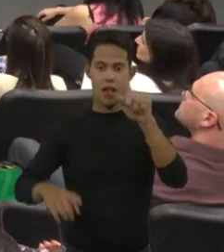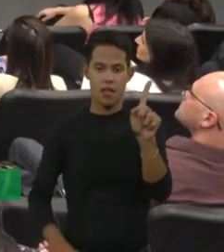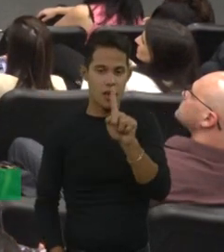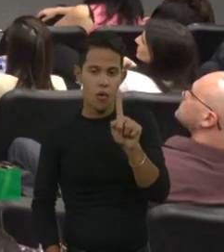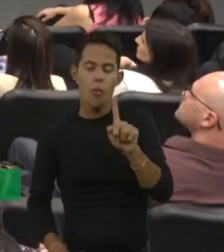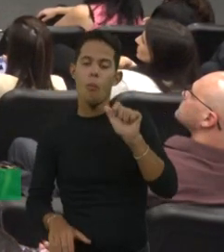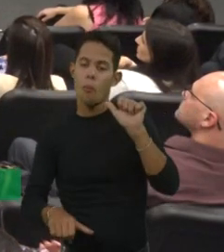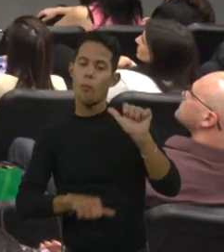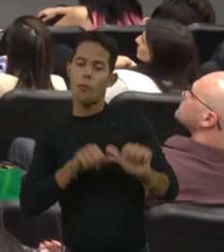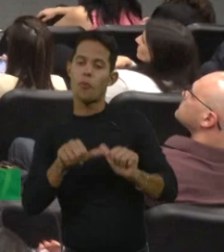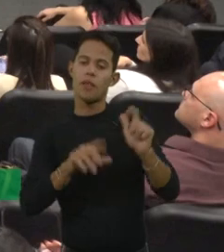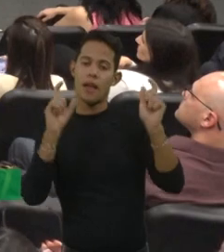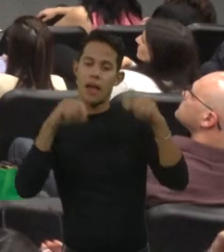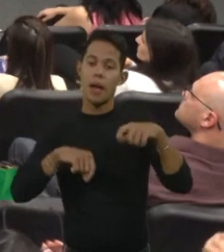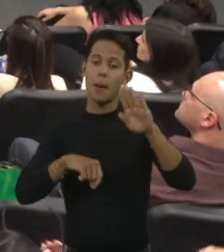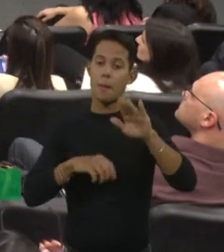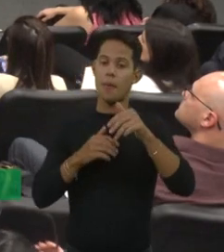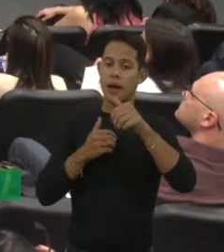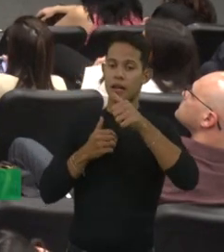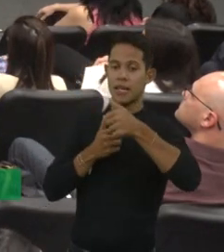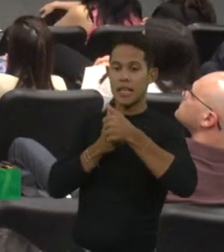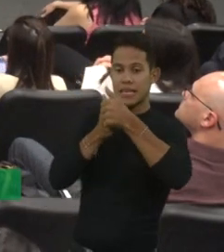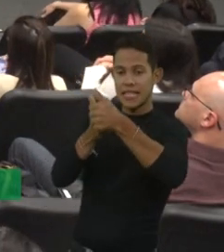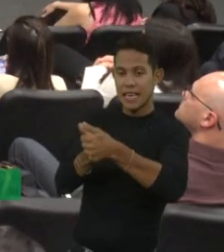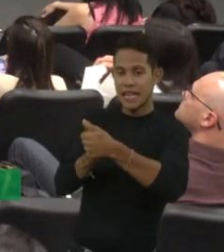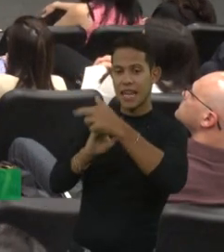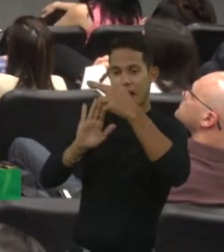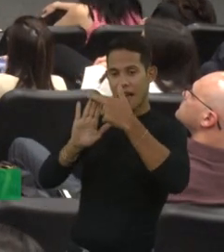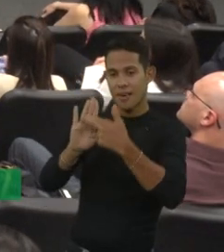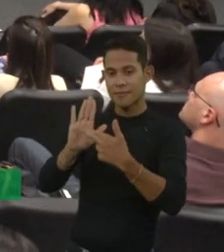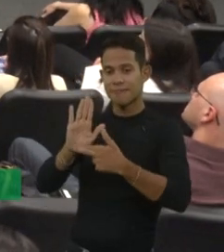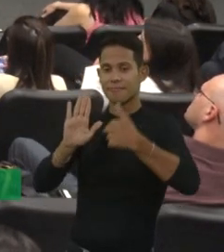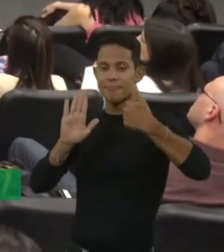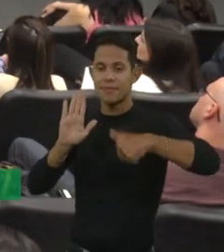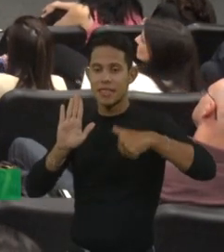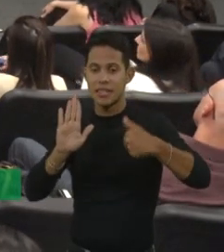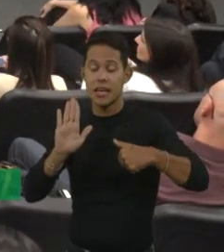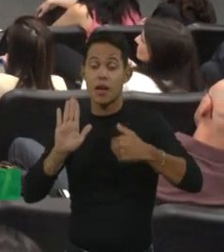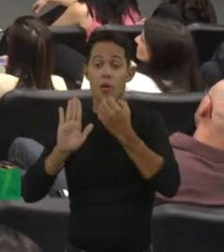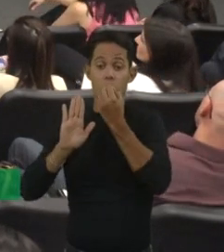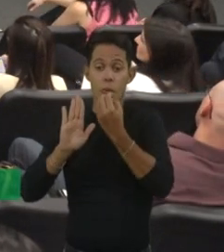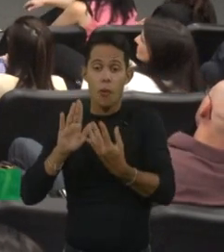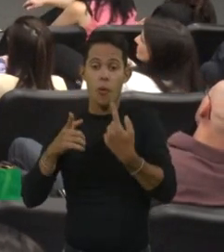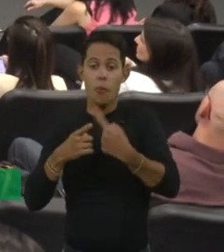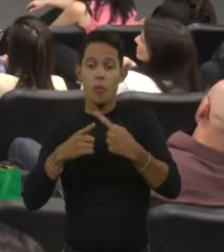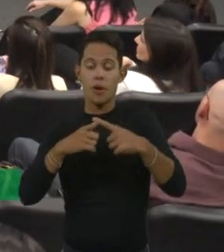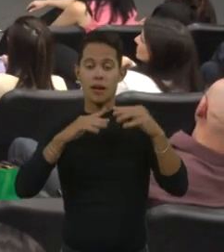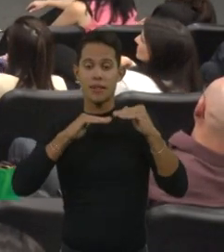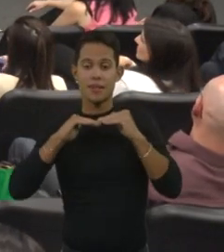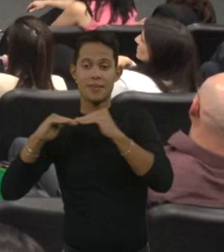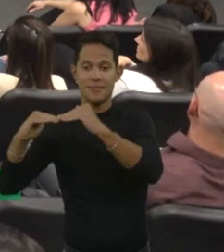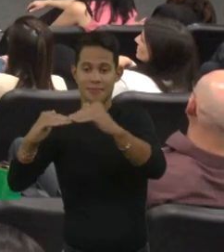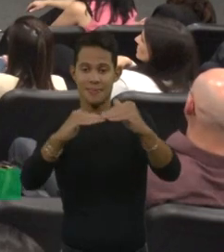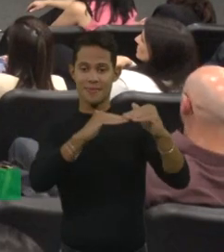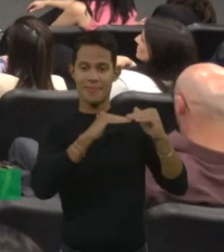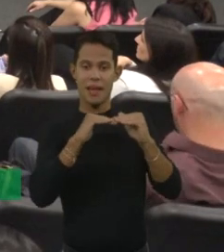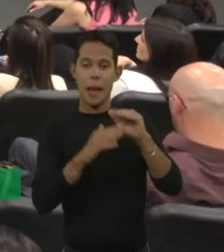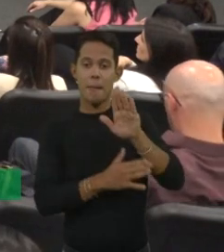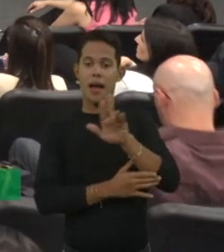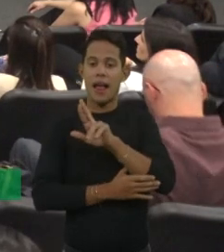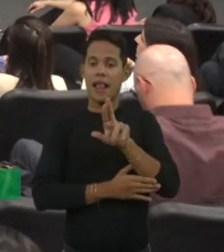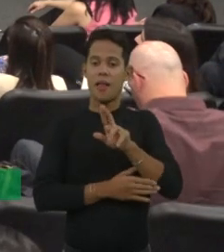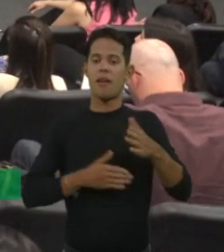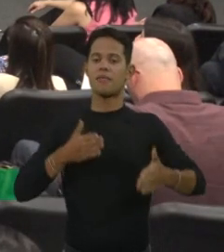tem os protocolos para seguir. E o bom é que isso uniformiza, mas não ingessa, o